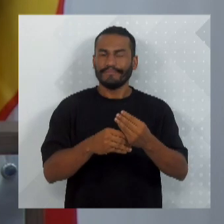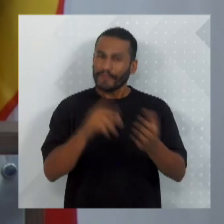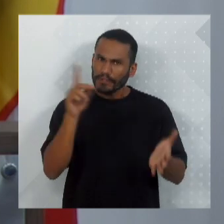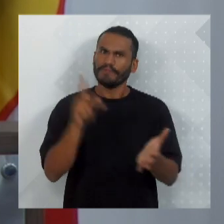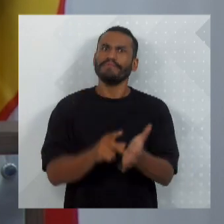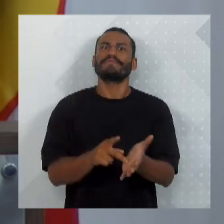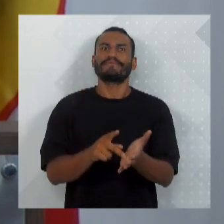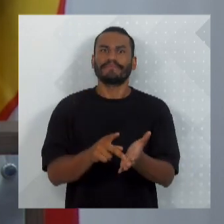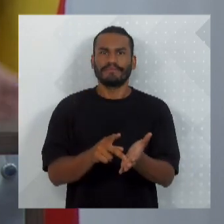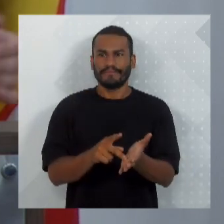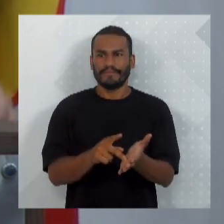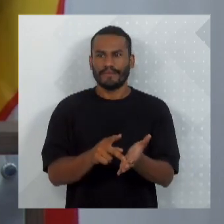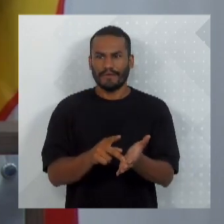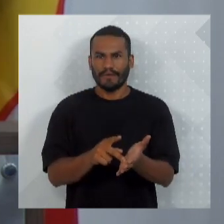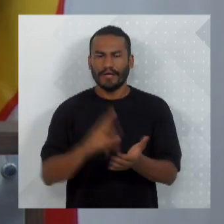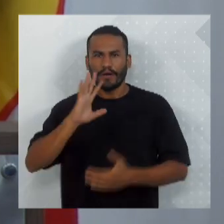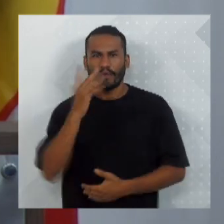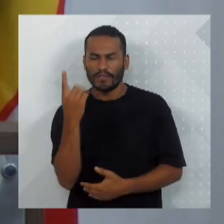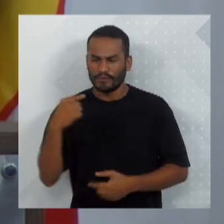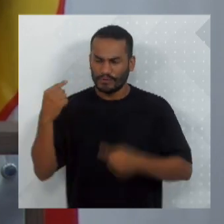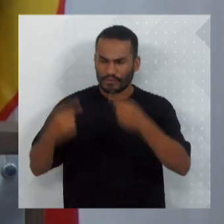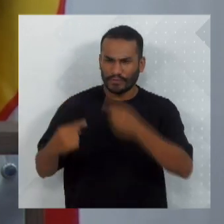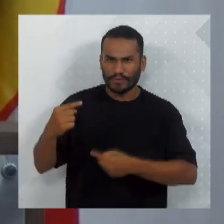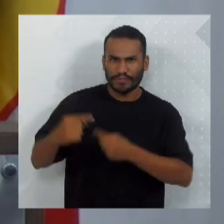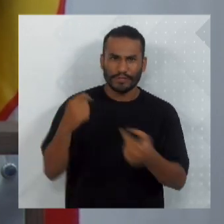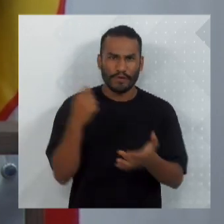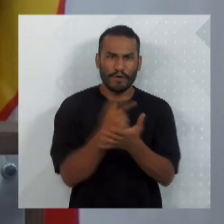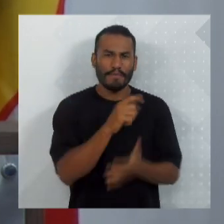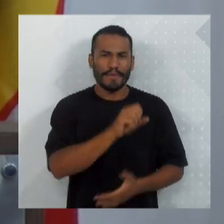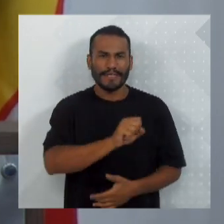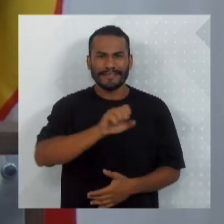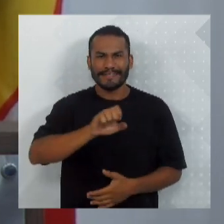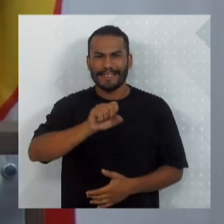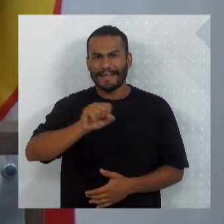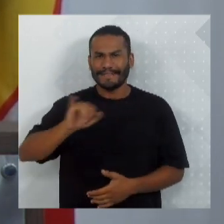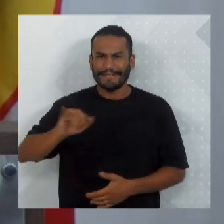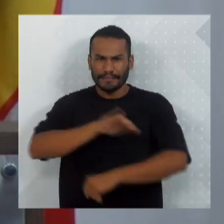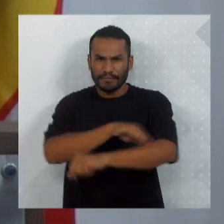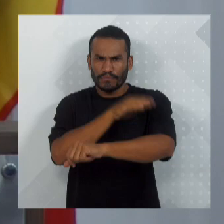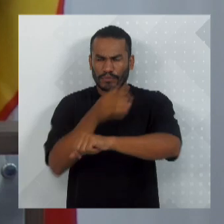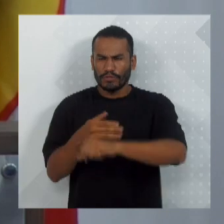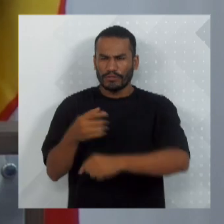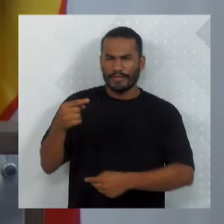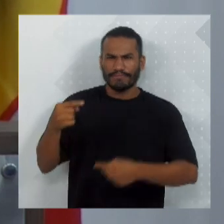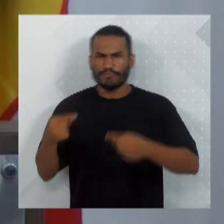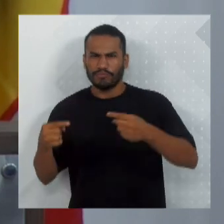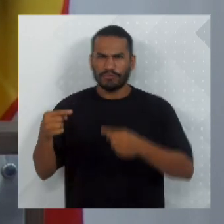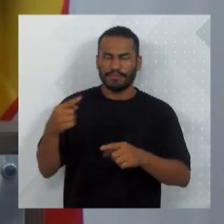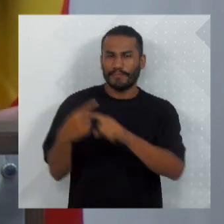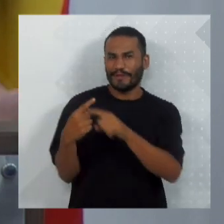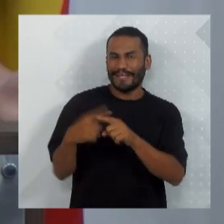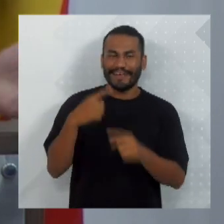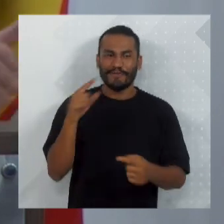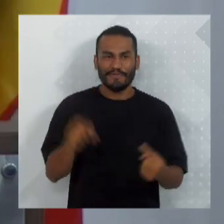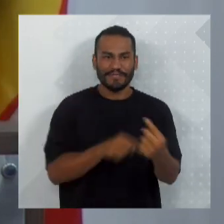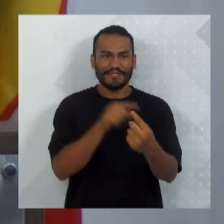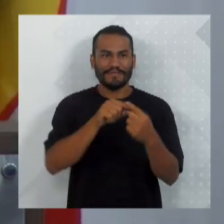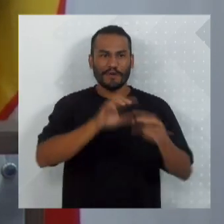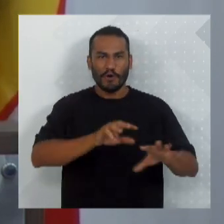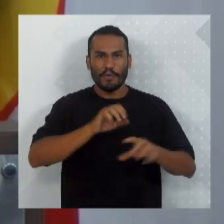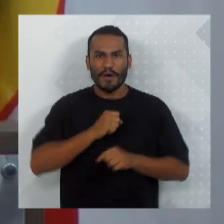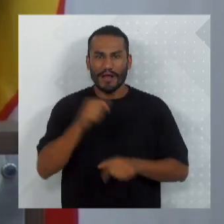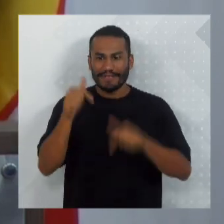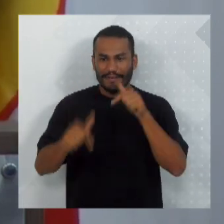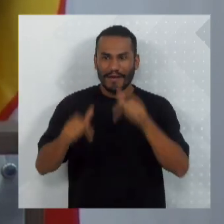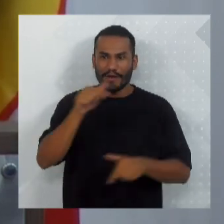Realmente, quando a gente discute aqui a aquisição do SESI, há controvérsias, não é, vereador Tuca? Porque a intenção de incorporar mais